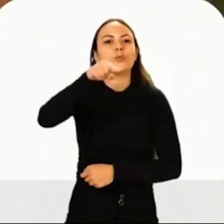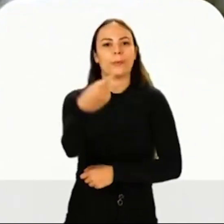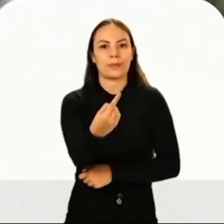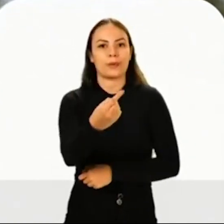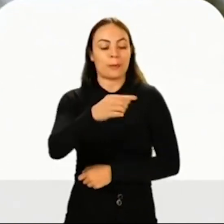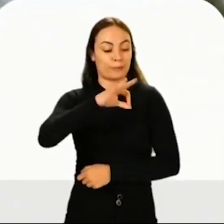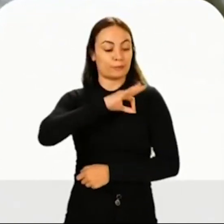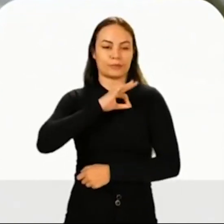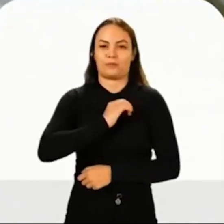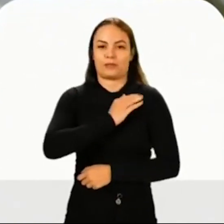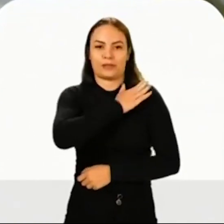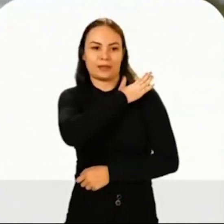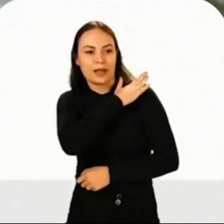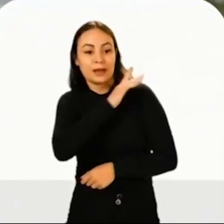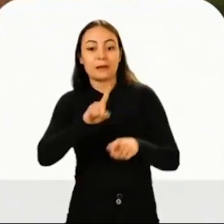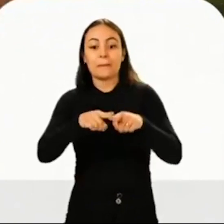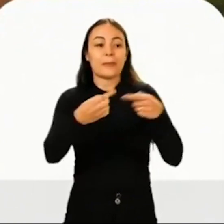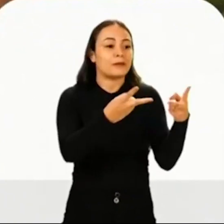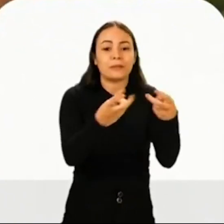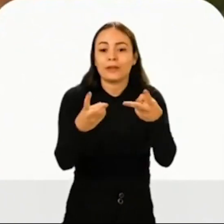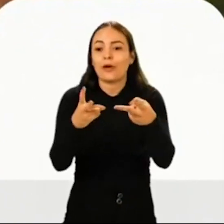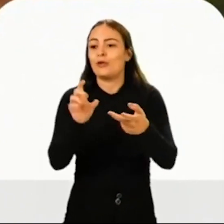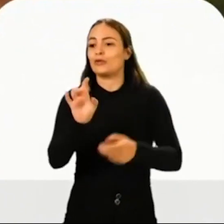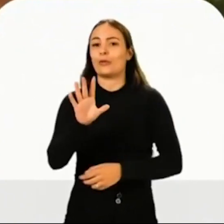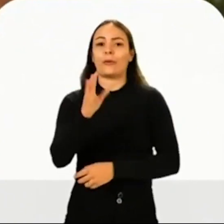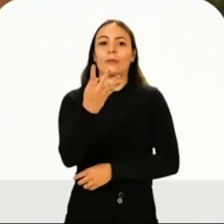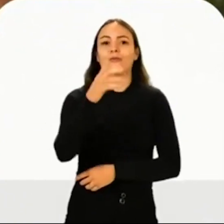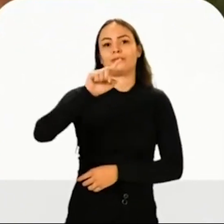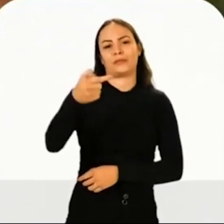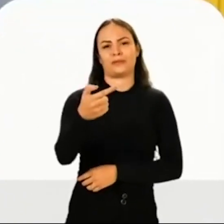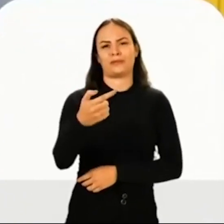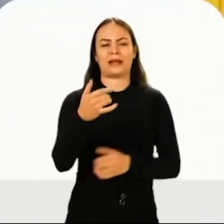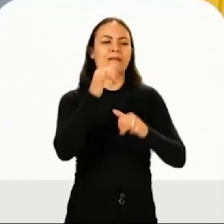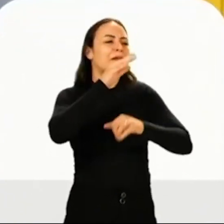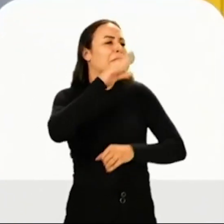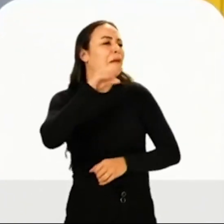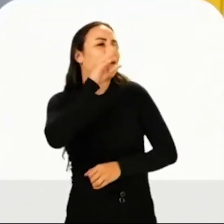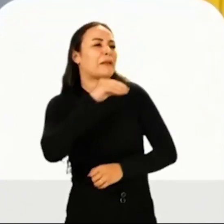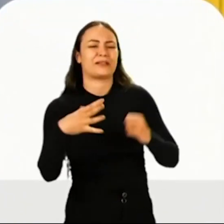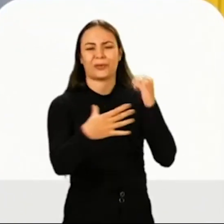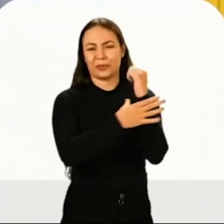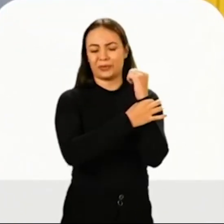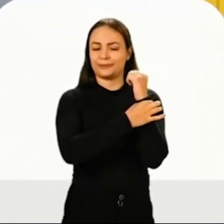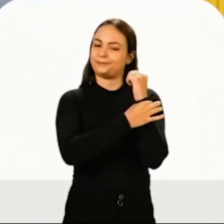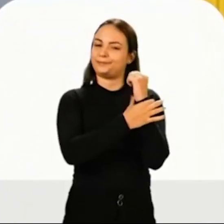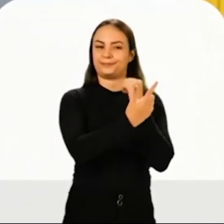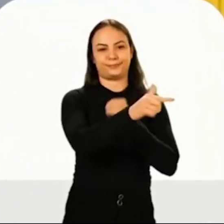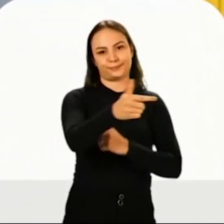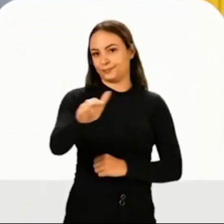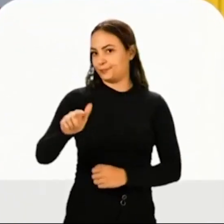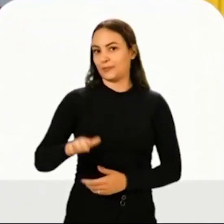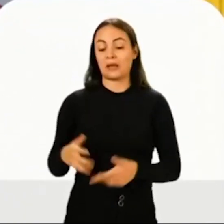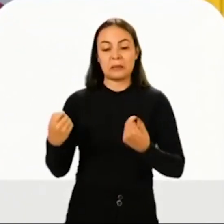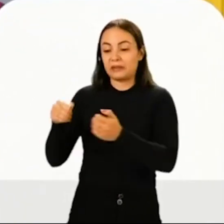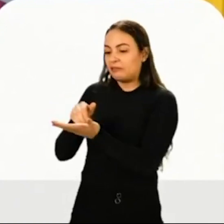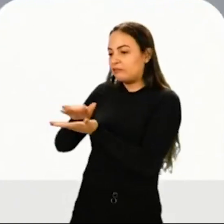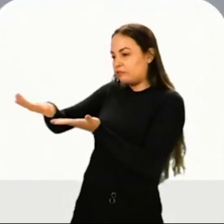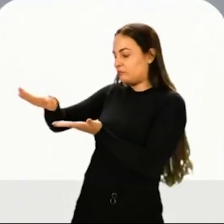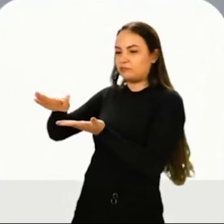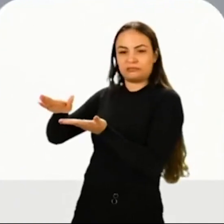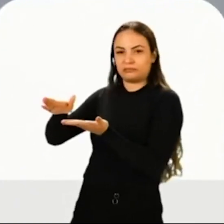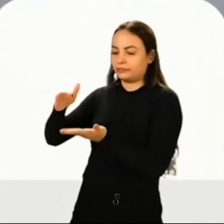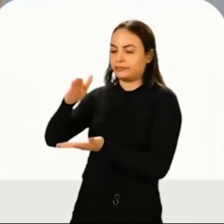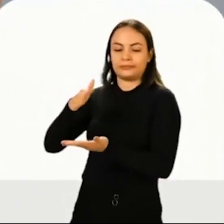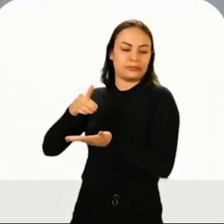militares, nós estamos com apenas 4 mil. Então agora ele vem falar de segurança? Eu acho que ele já demorou demais, já era para ter caído há muito tempo,